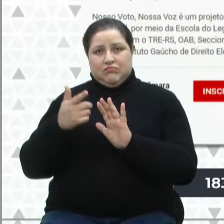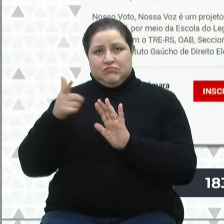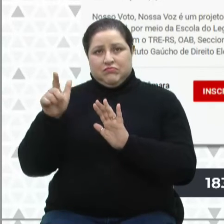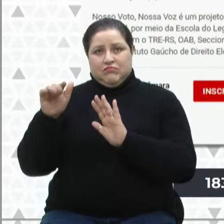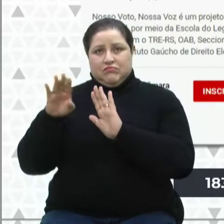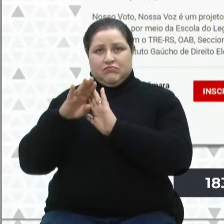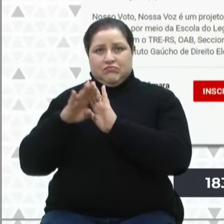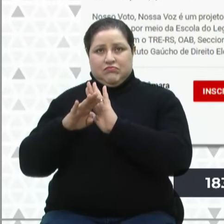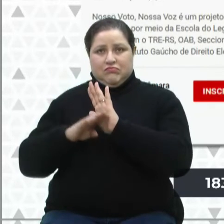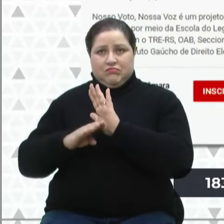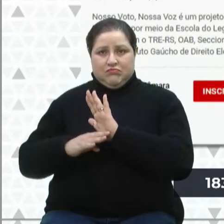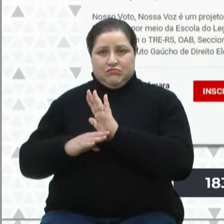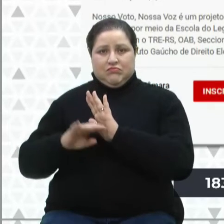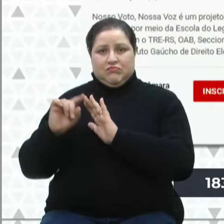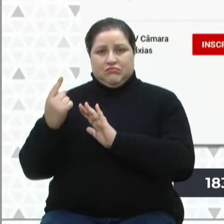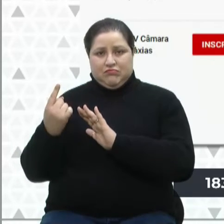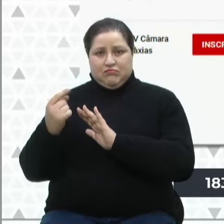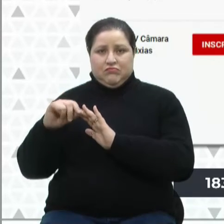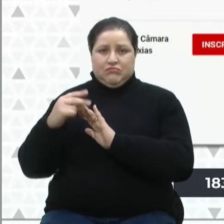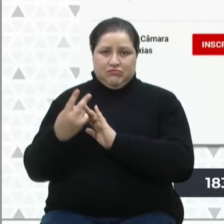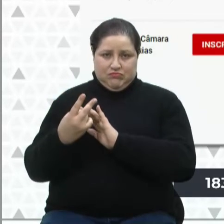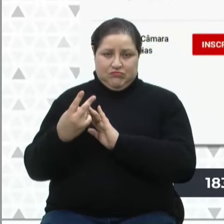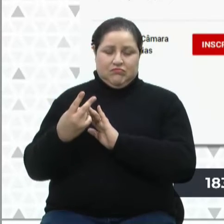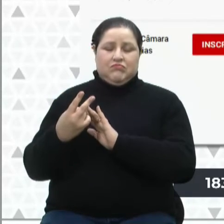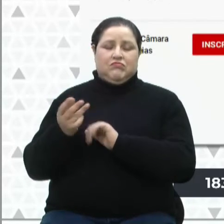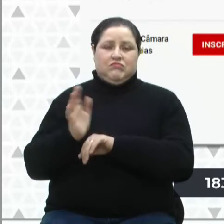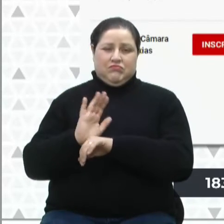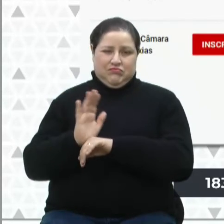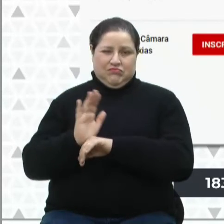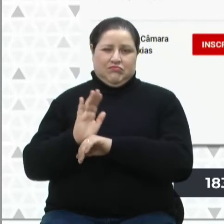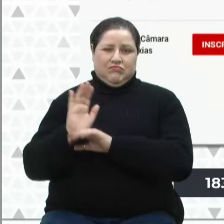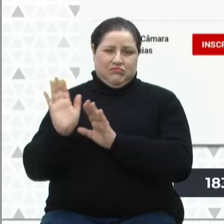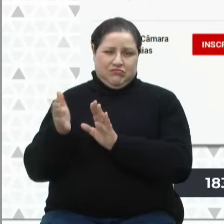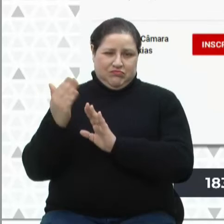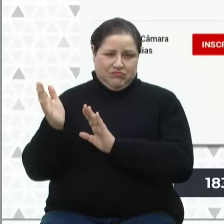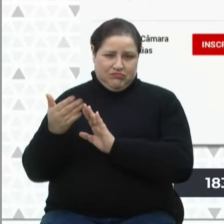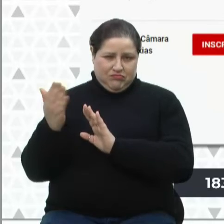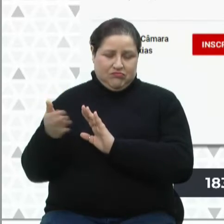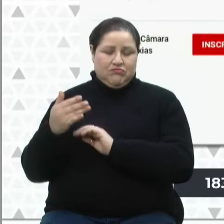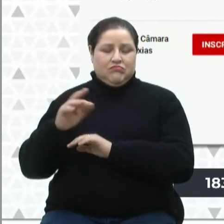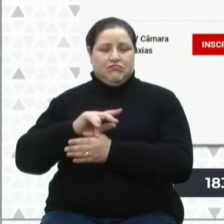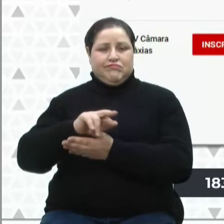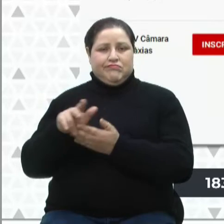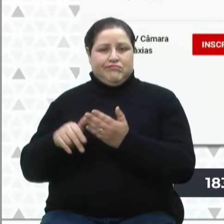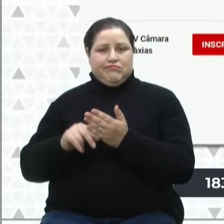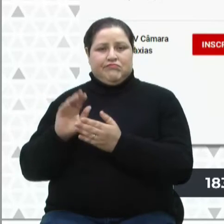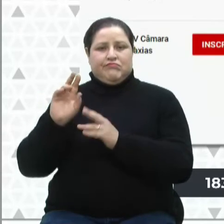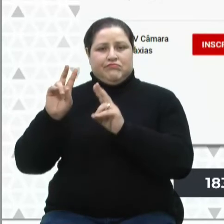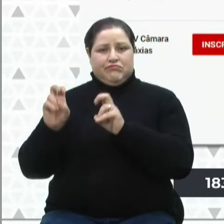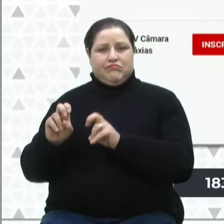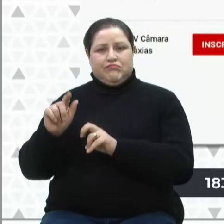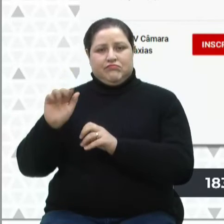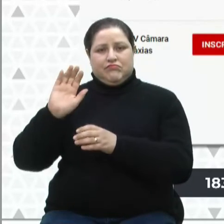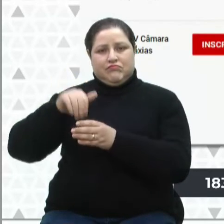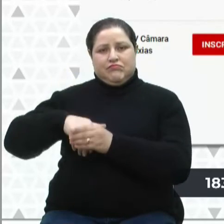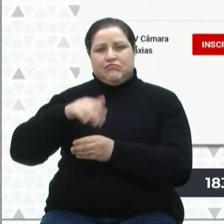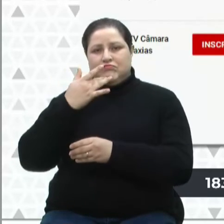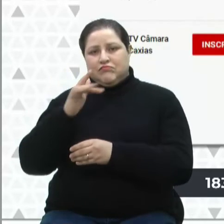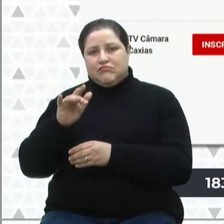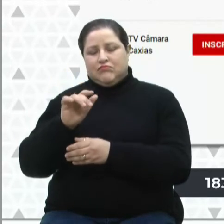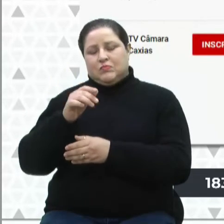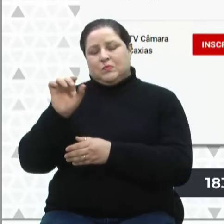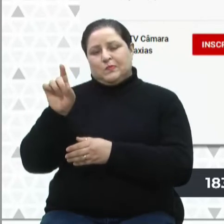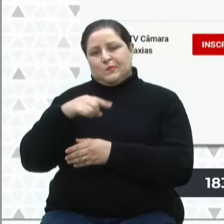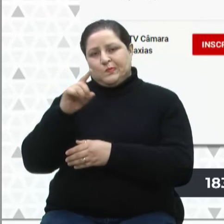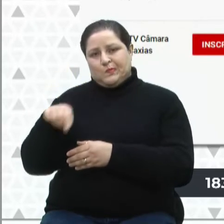playlists, o módulo 1 e o módulo 2, seguem com vários temas. A gente falou, votos nulos e brancos, quando a gente começou a votar,